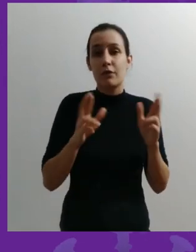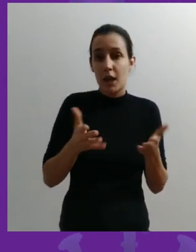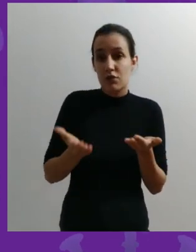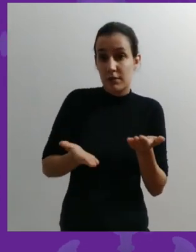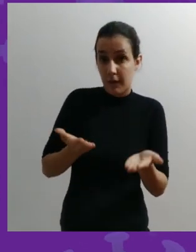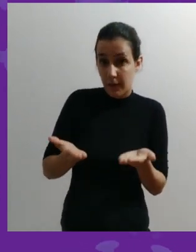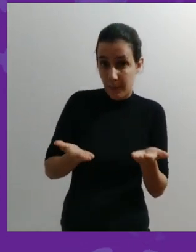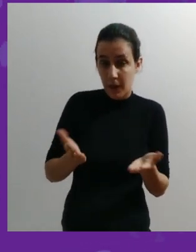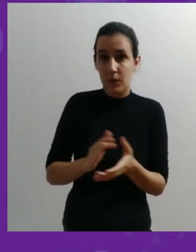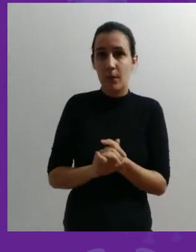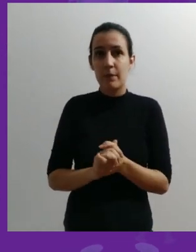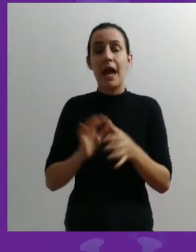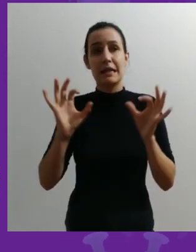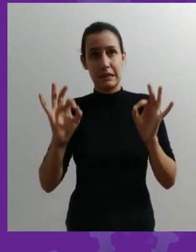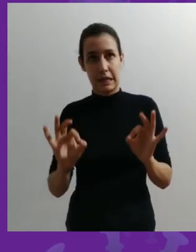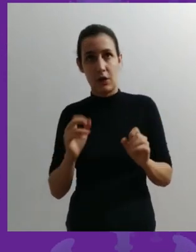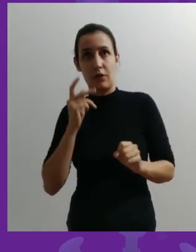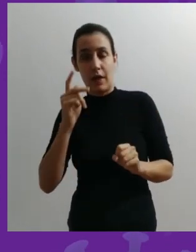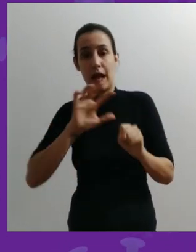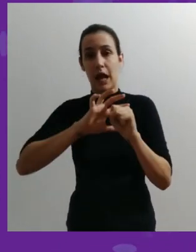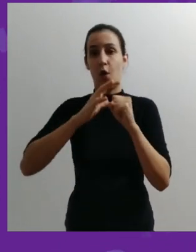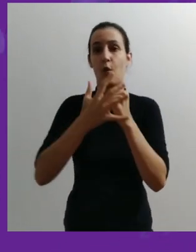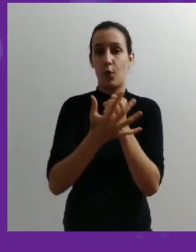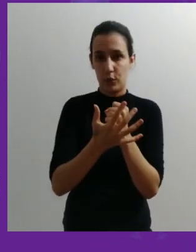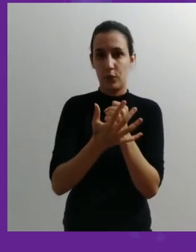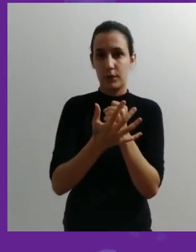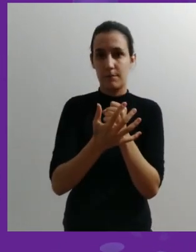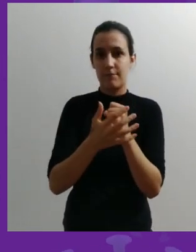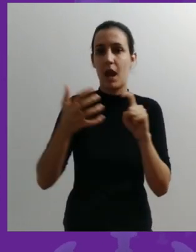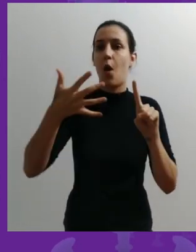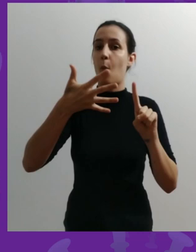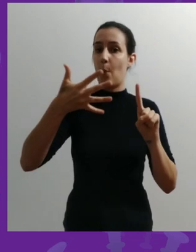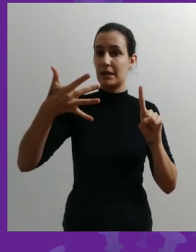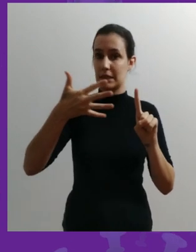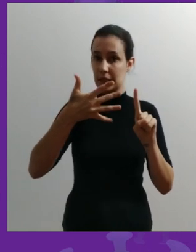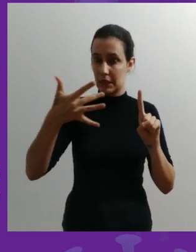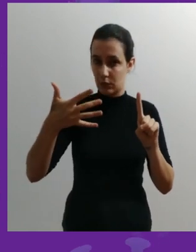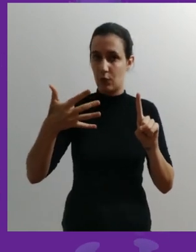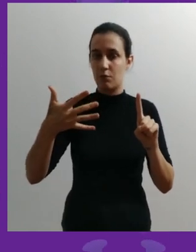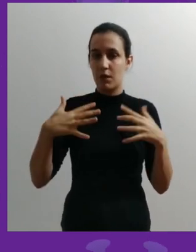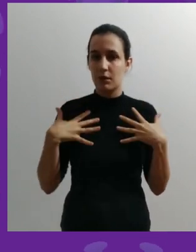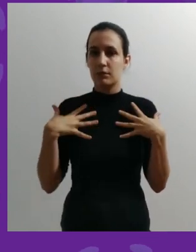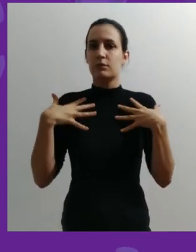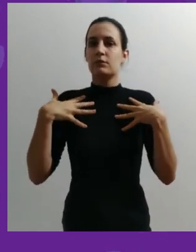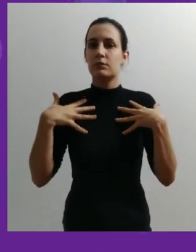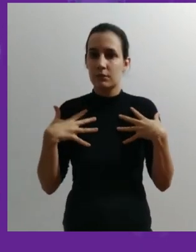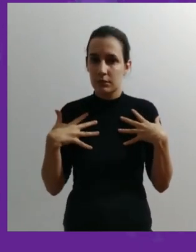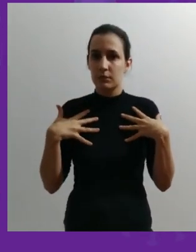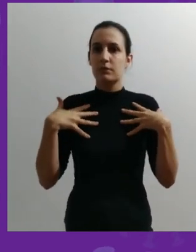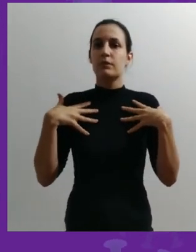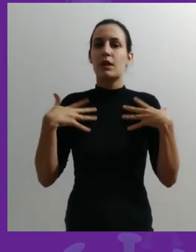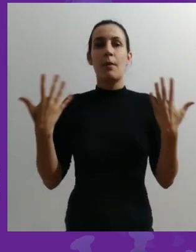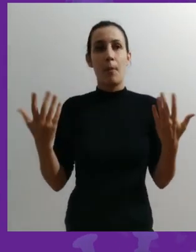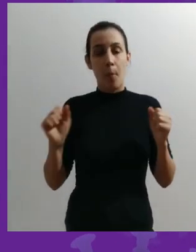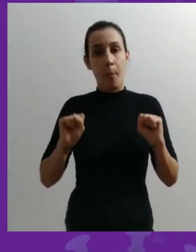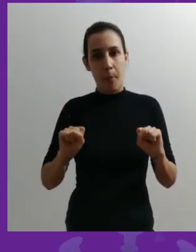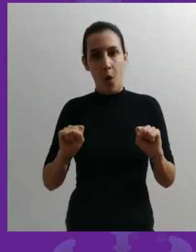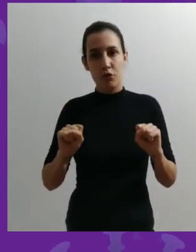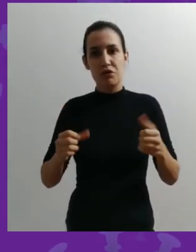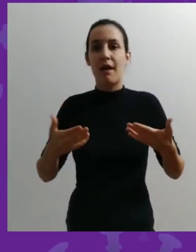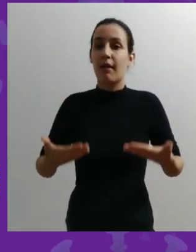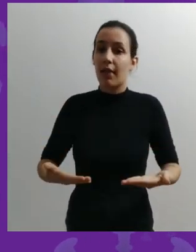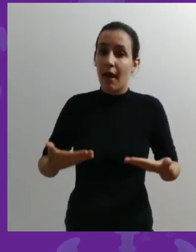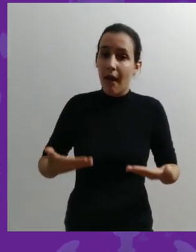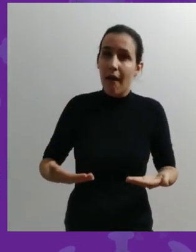Então eu penso que é correto chamar a COVID-19 de uma síndrome respiratória que pode ser uma síndrome respiratória